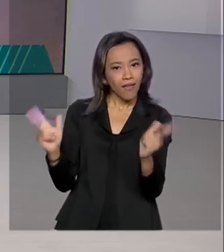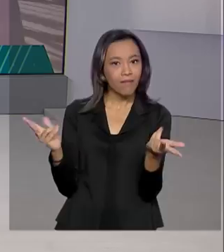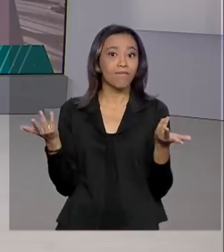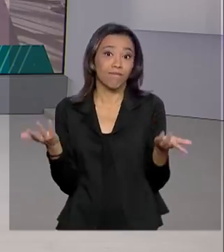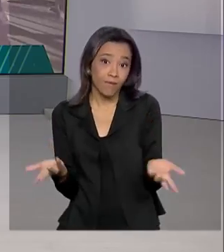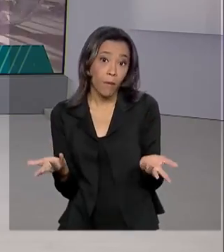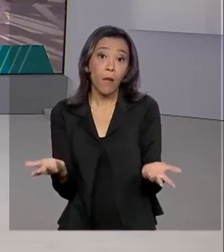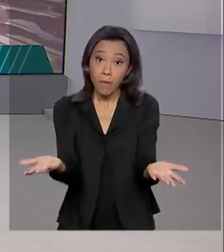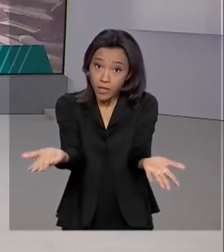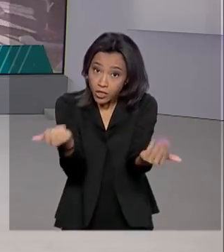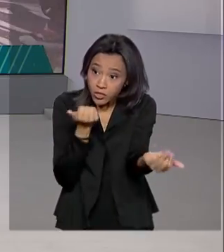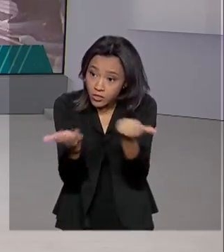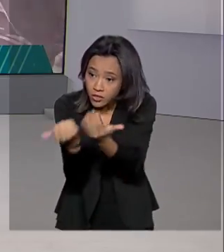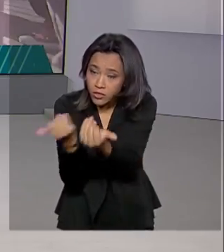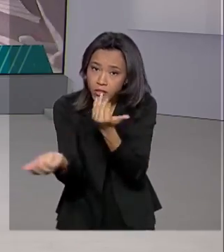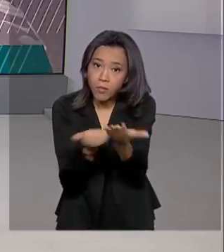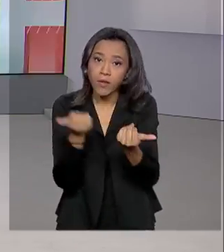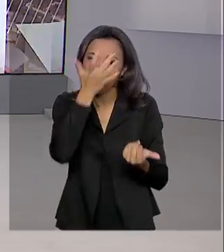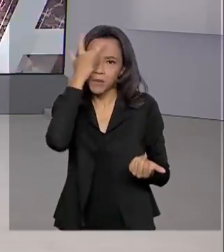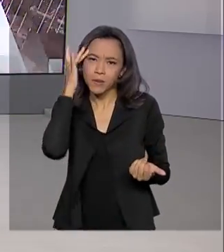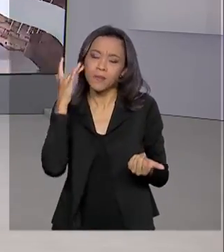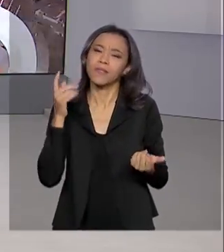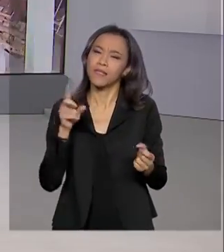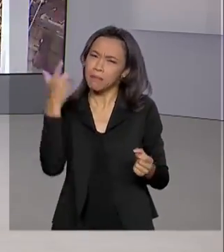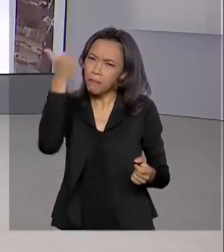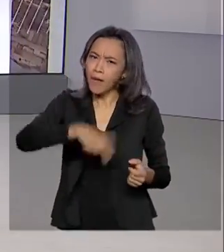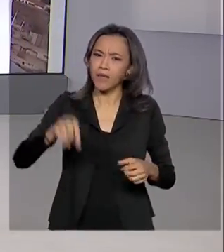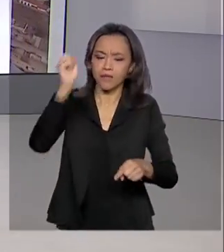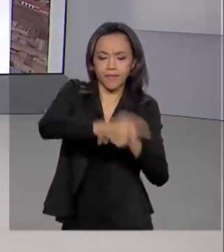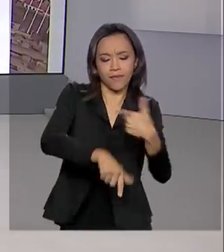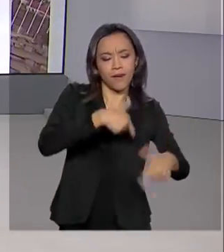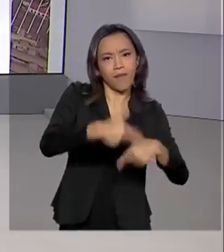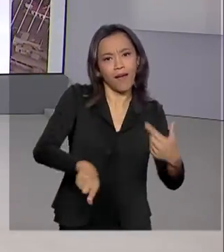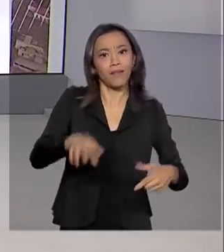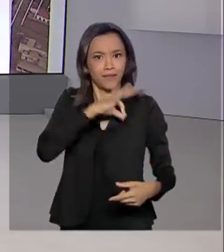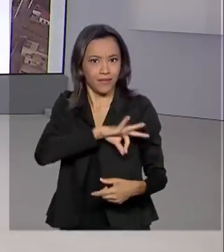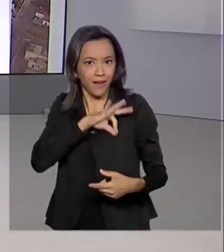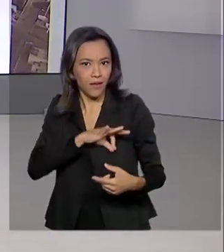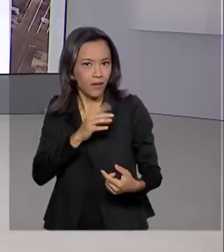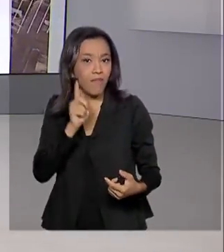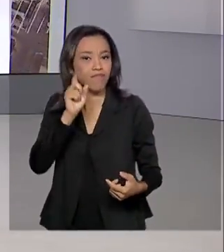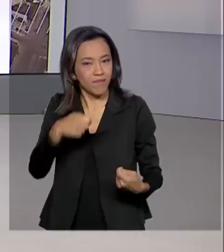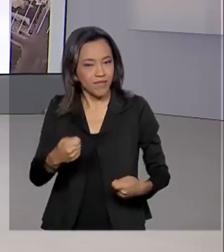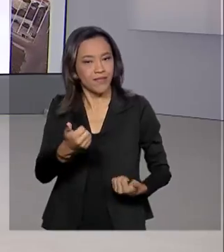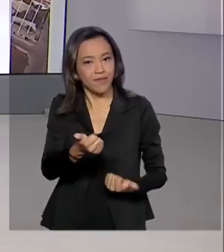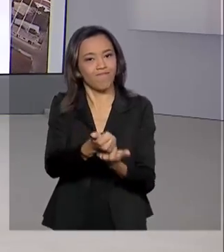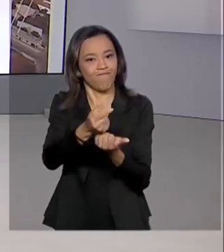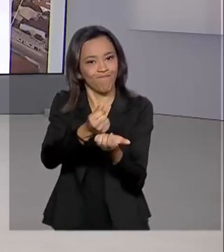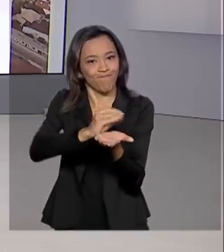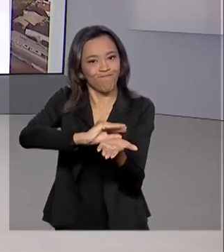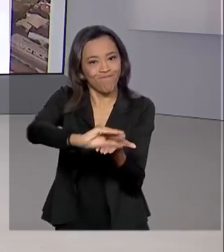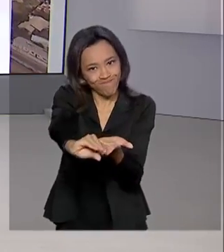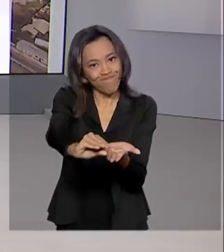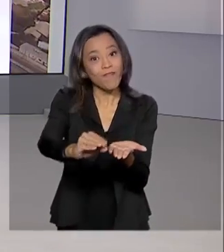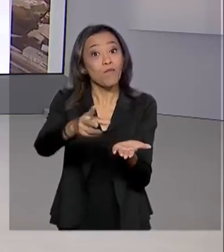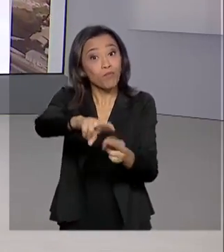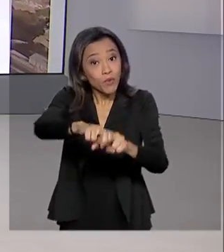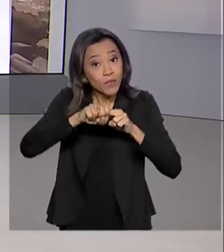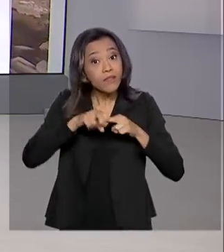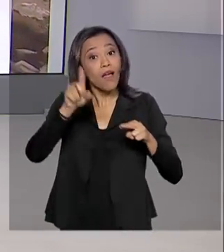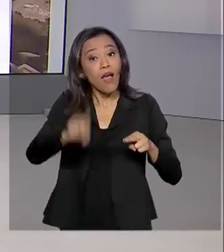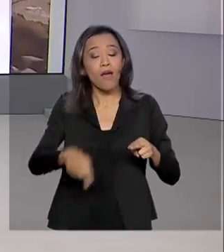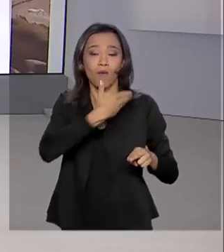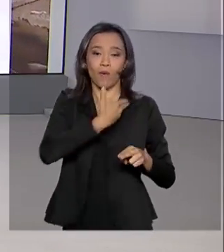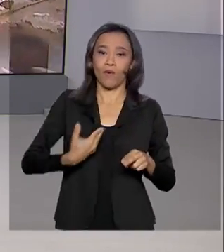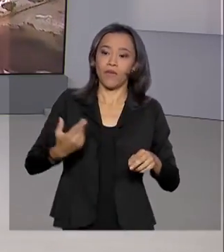para atrair um público maior e garantir mais emprego e renda, é preciso investir. É aí que entram as parcerias público